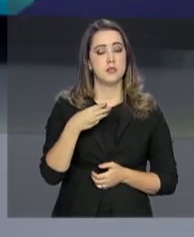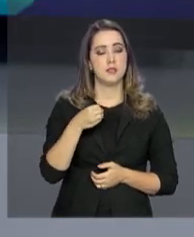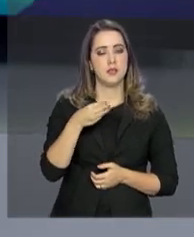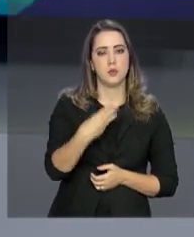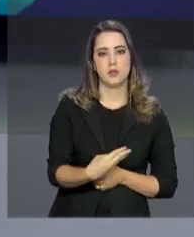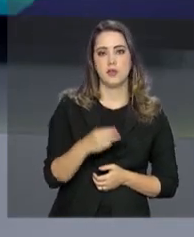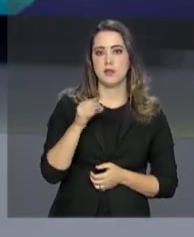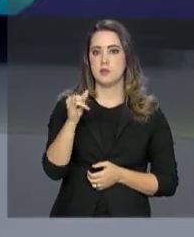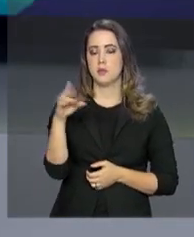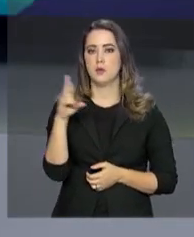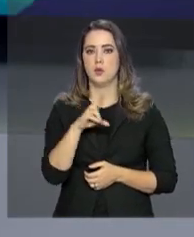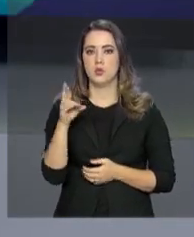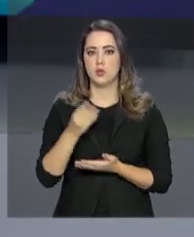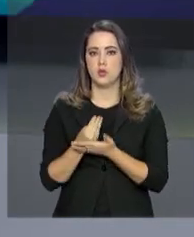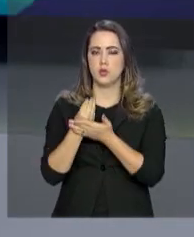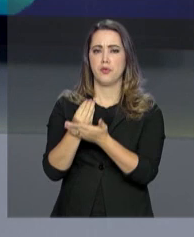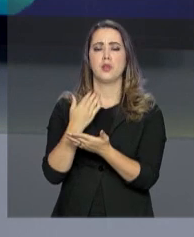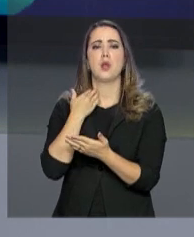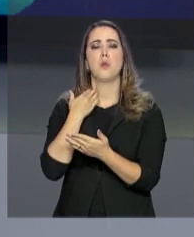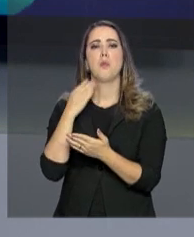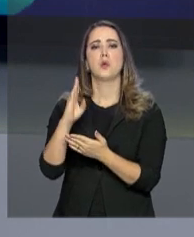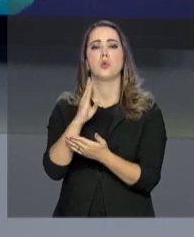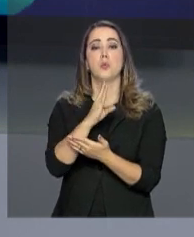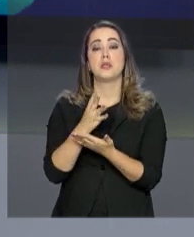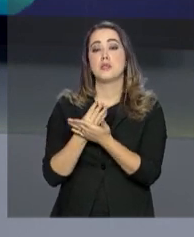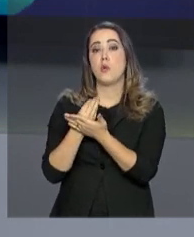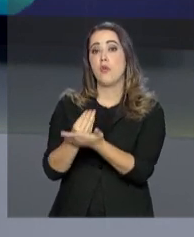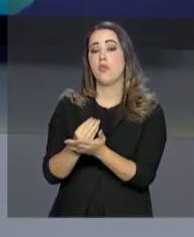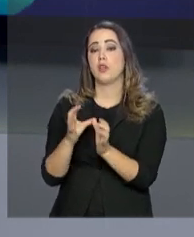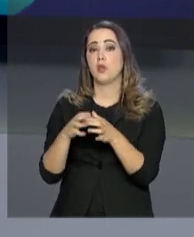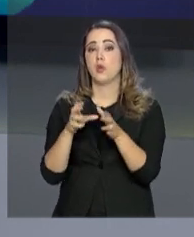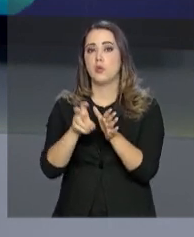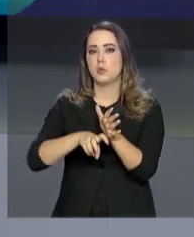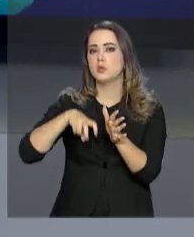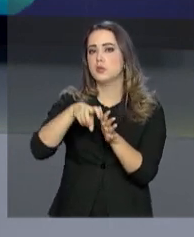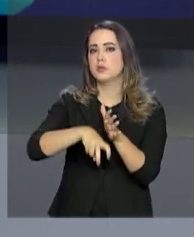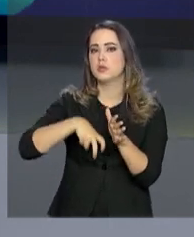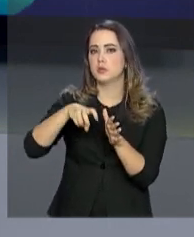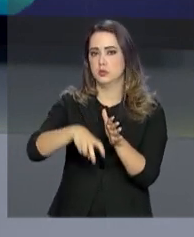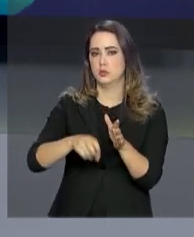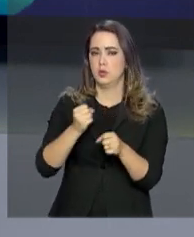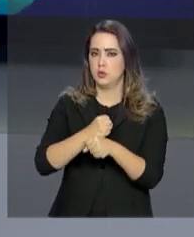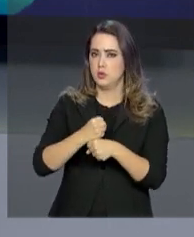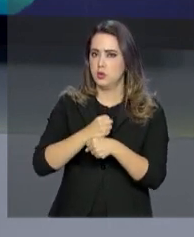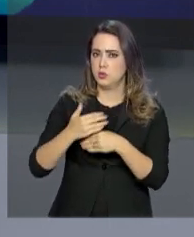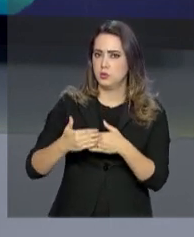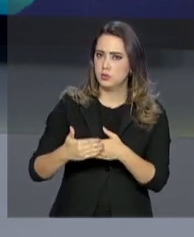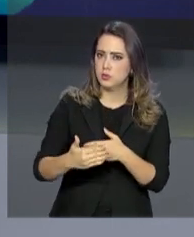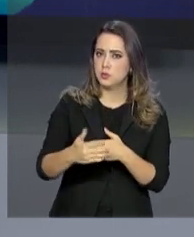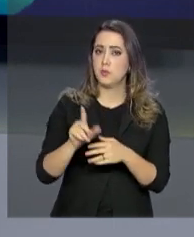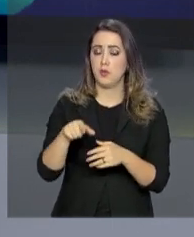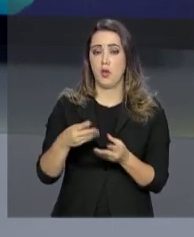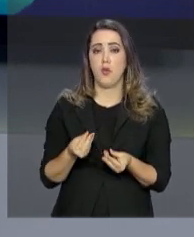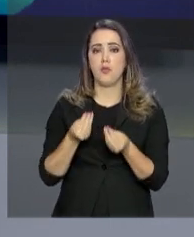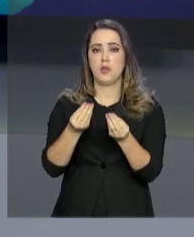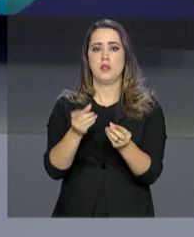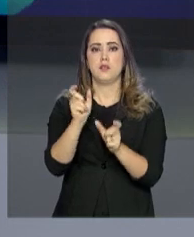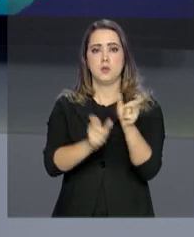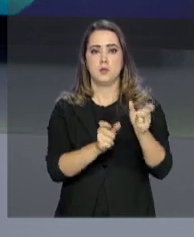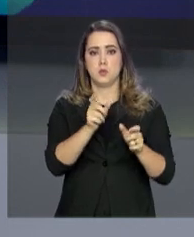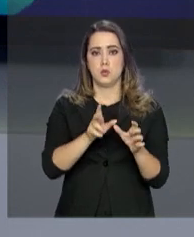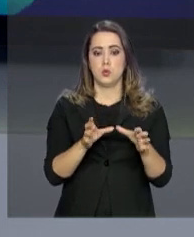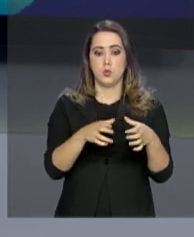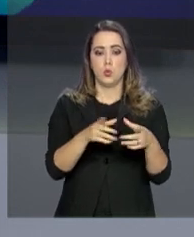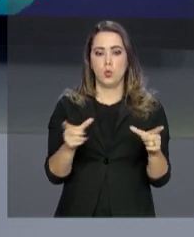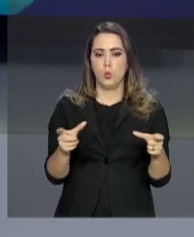vão ser destinados pelo Banco do Brasil ao Plano Safra 2018-2019. A quantia é destinada tanto aos pequenos produtores